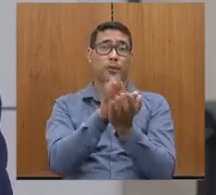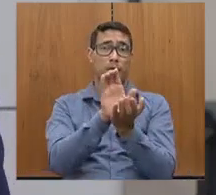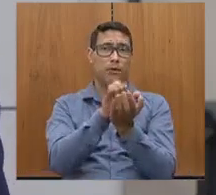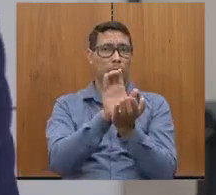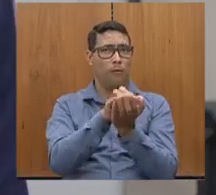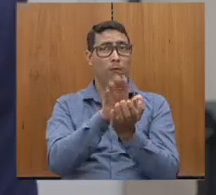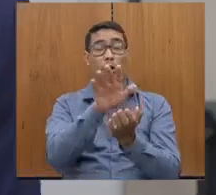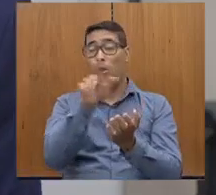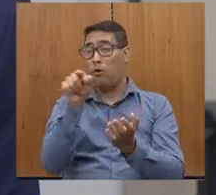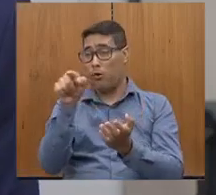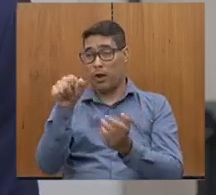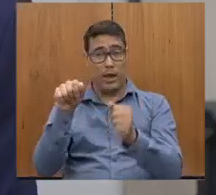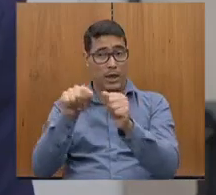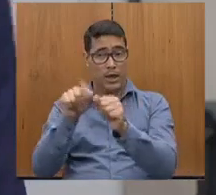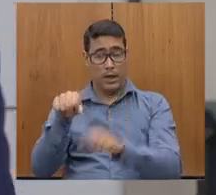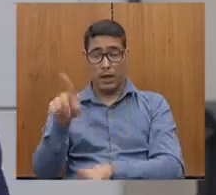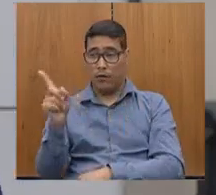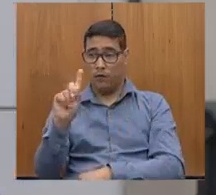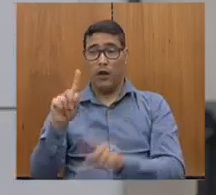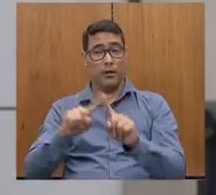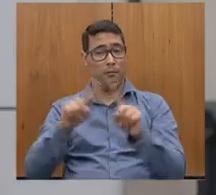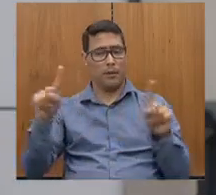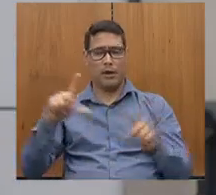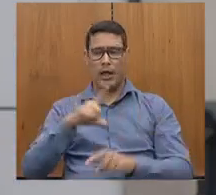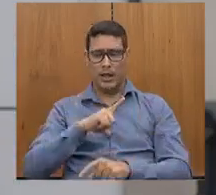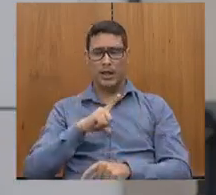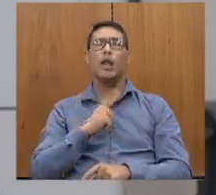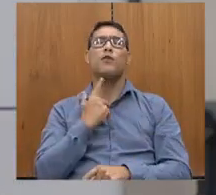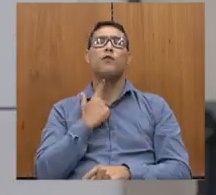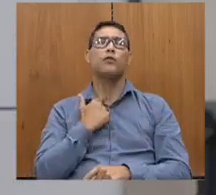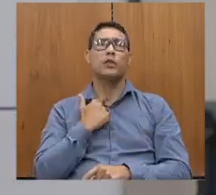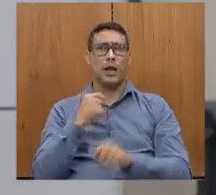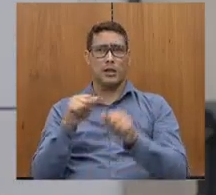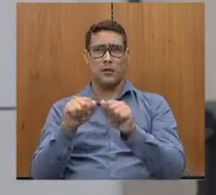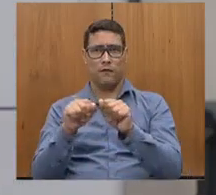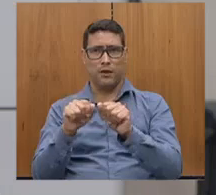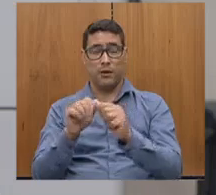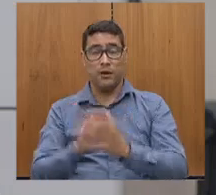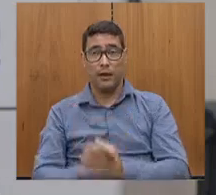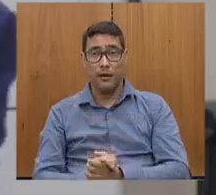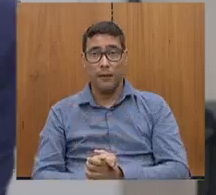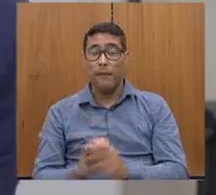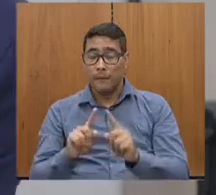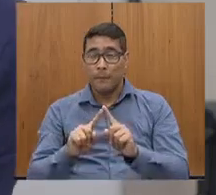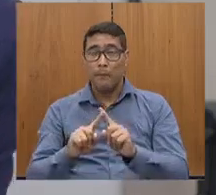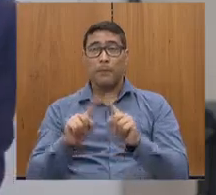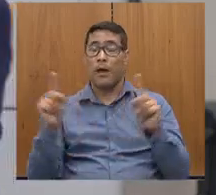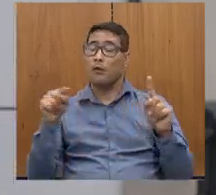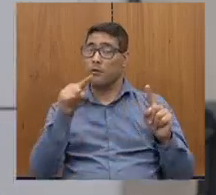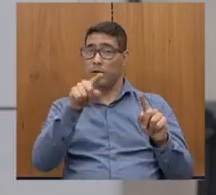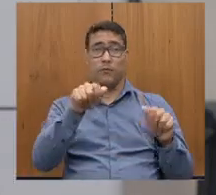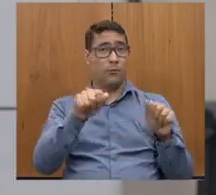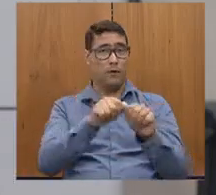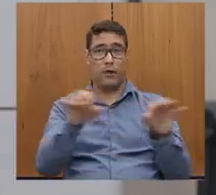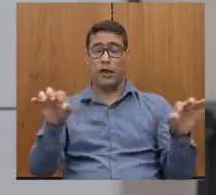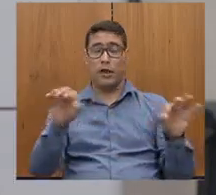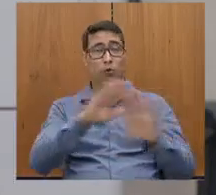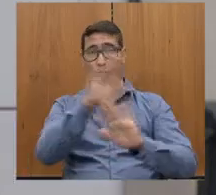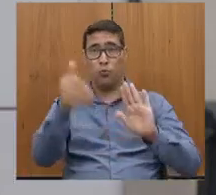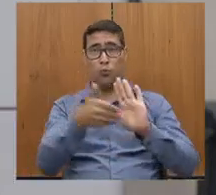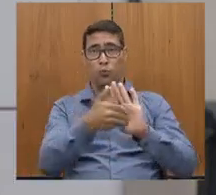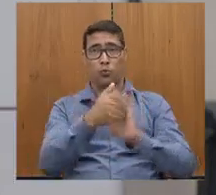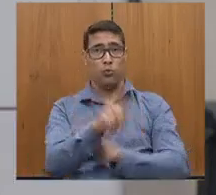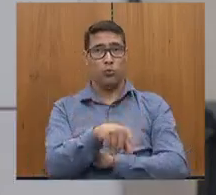mas ele tem vontade de fazer, ou seja, mas você, é o seguinte, você não está fazendo tudo, mas está fazendo